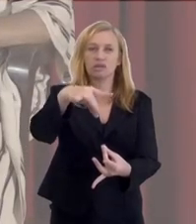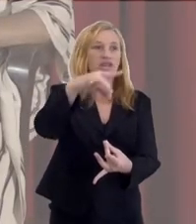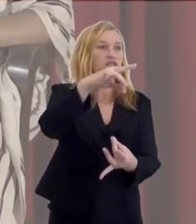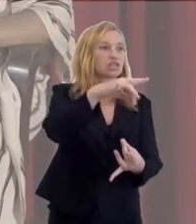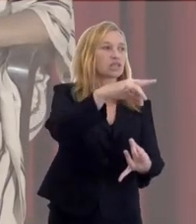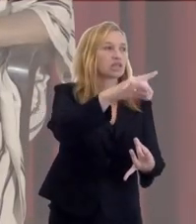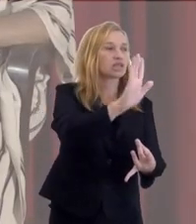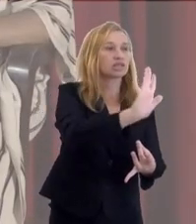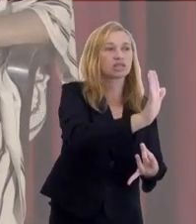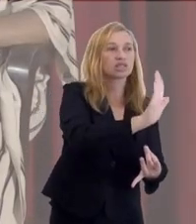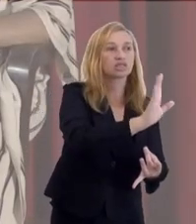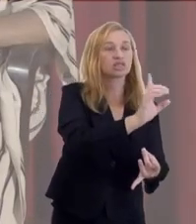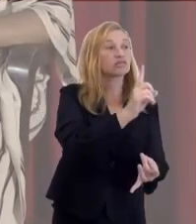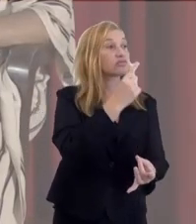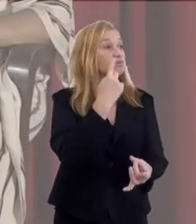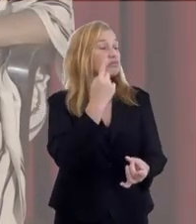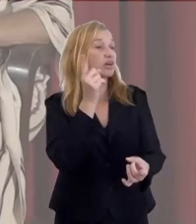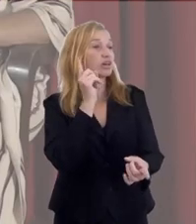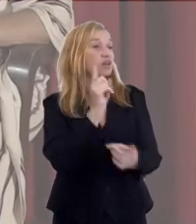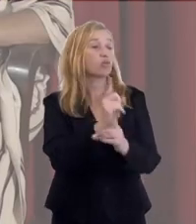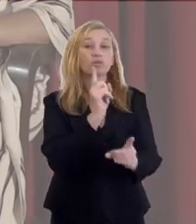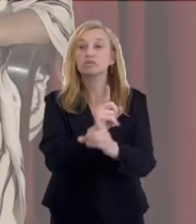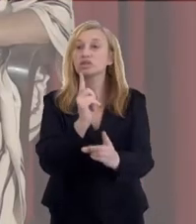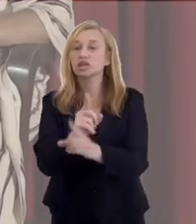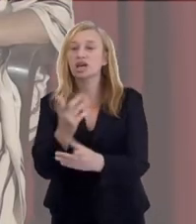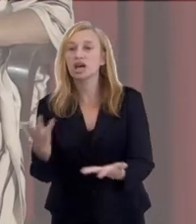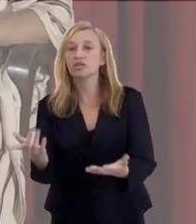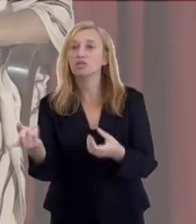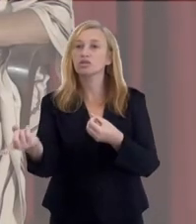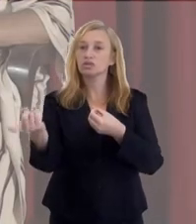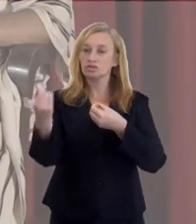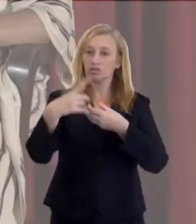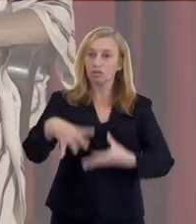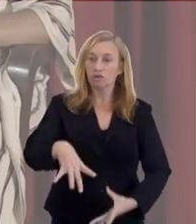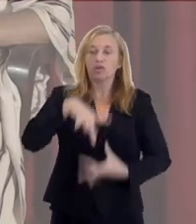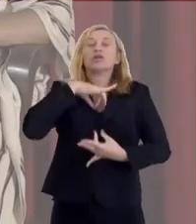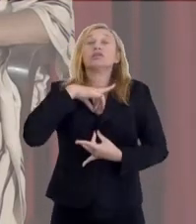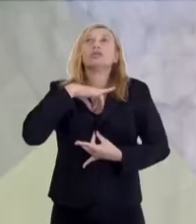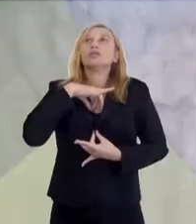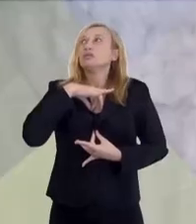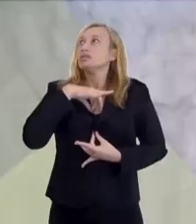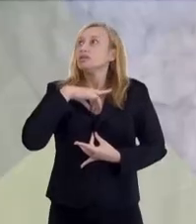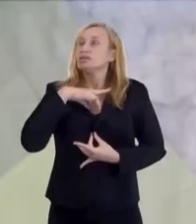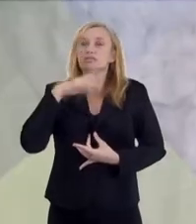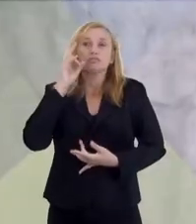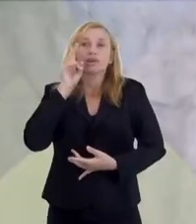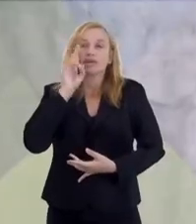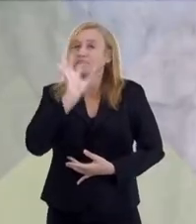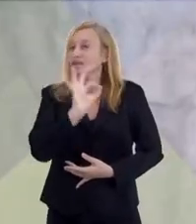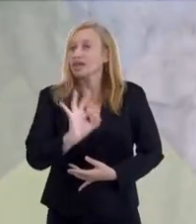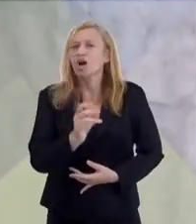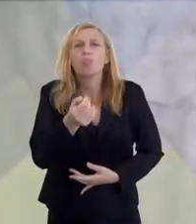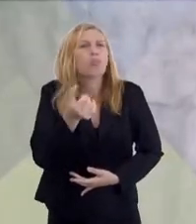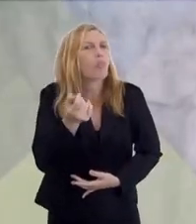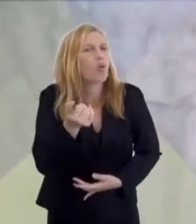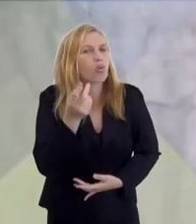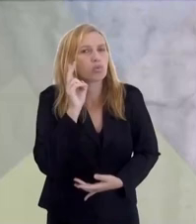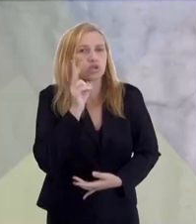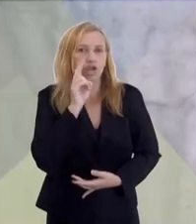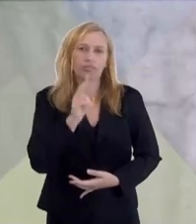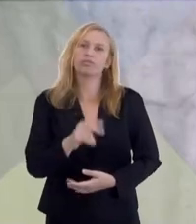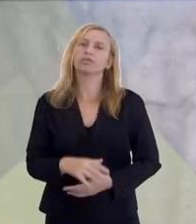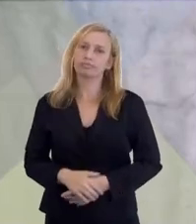devidas, os reencontros e, quando a gente volta, acorda, a gente não lembra, poucos lembram,